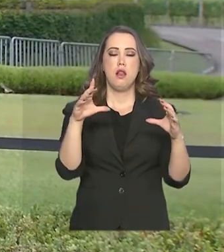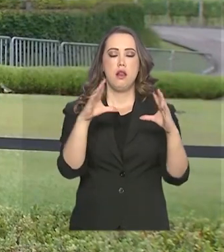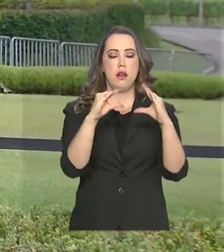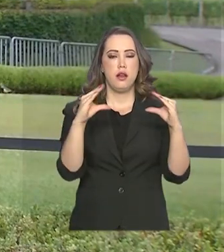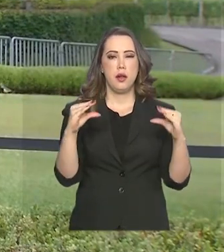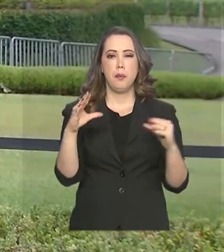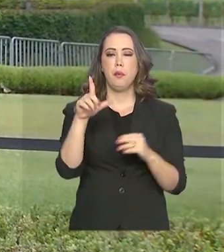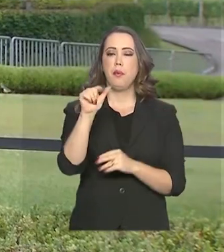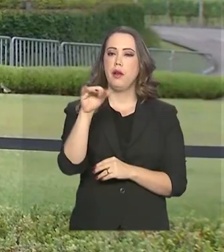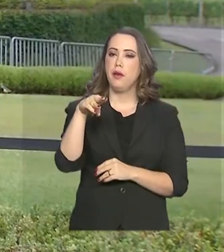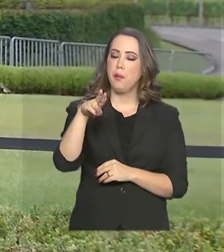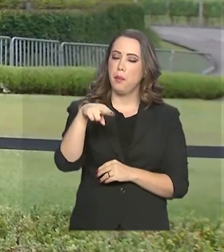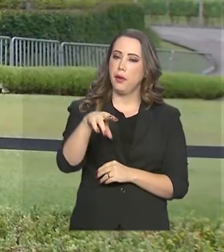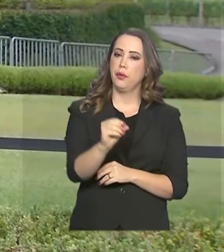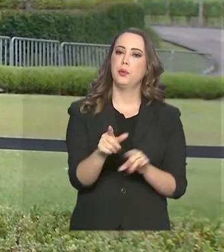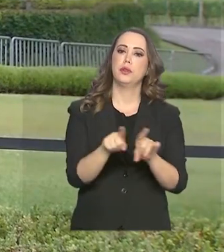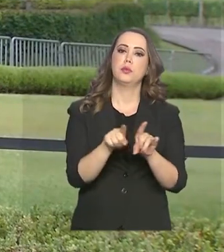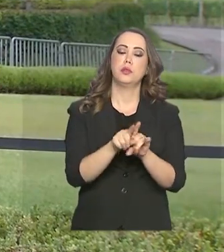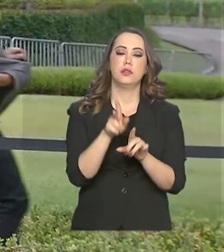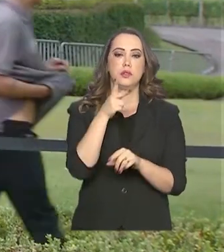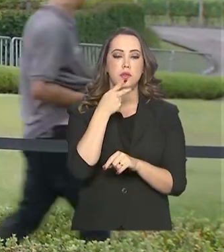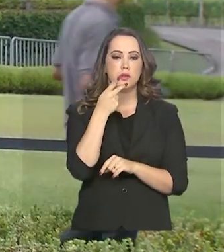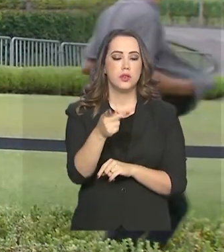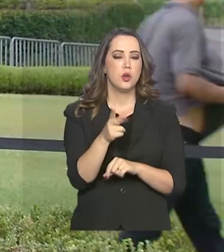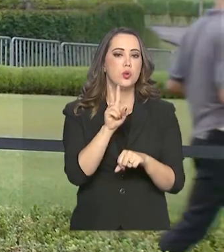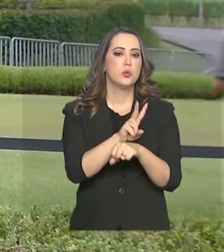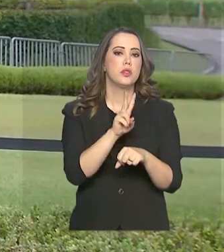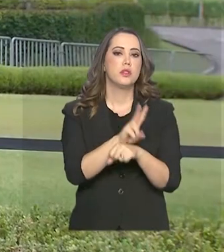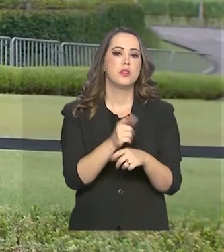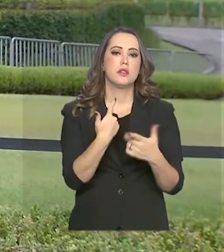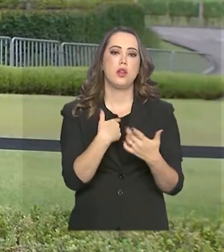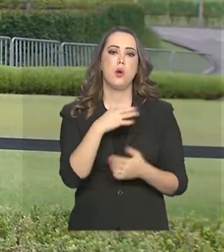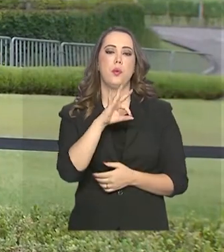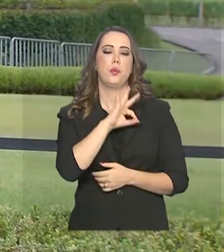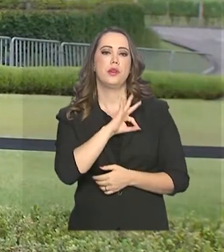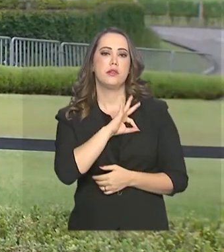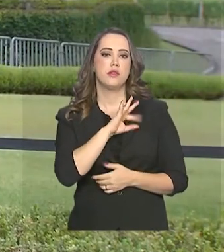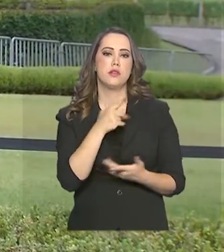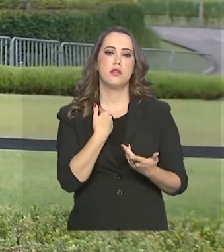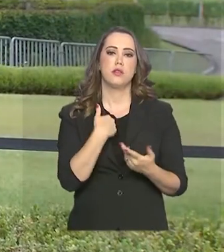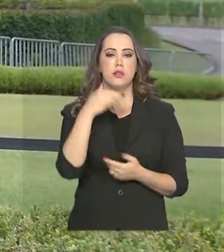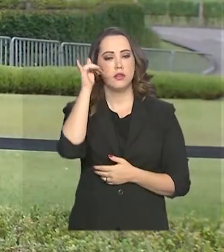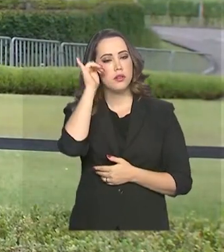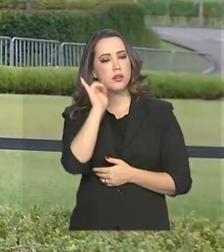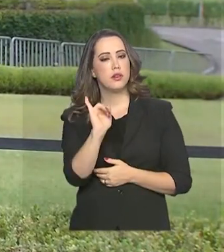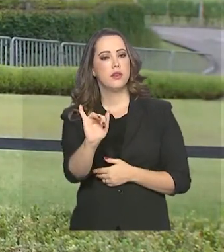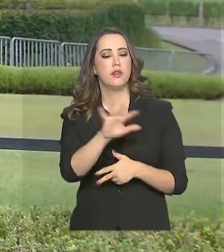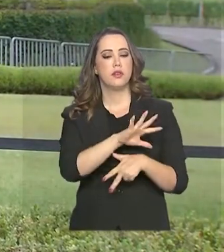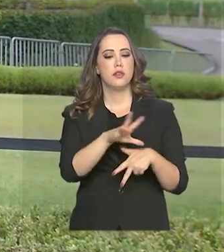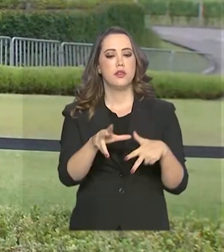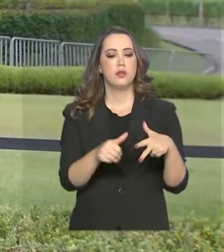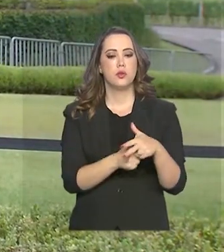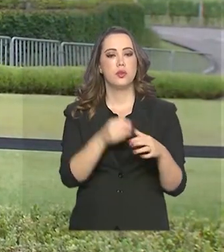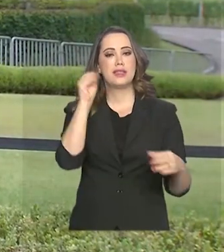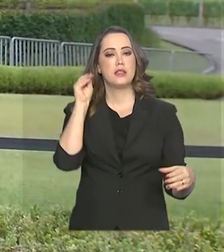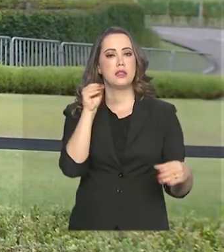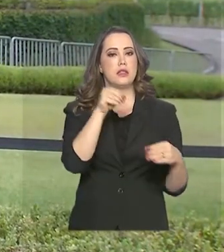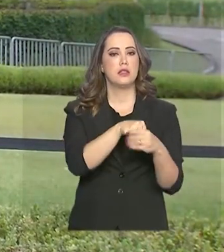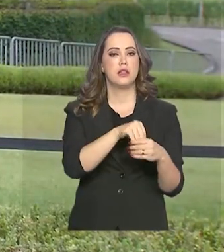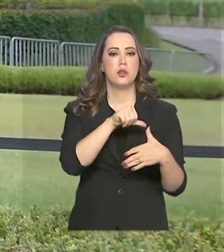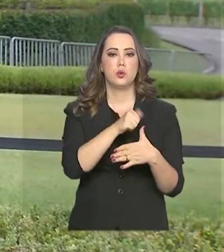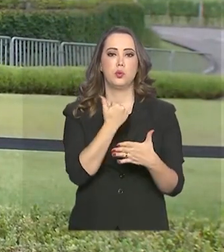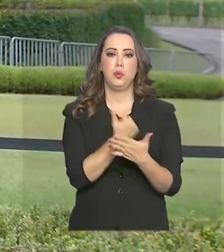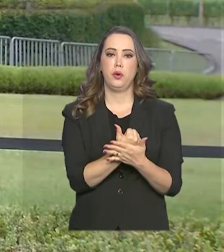do Mercosul, como nas áreas de fronteira, proteção policial e combate à corrupção dentro do